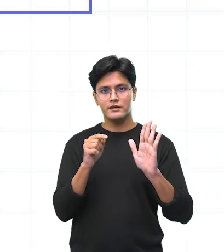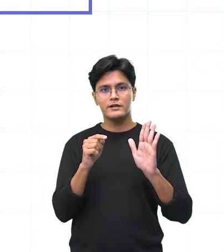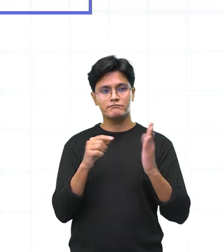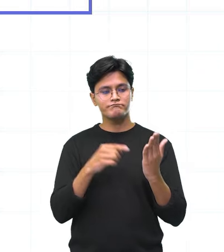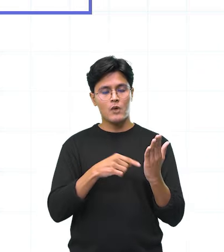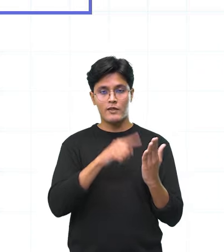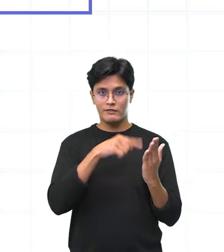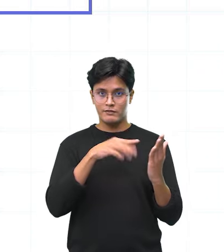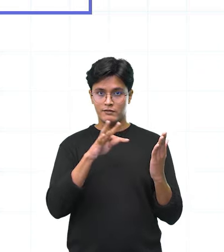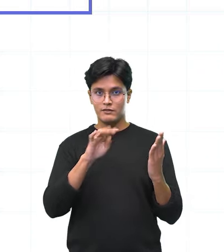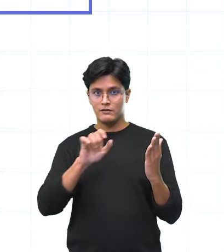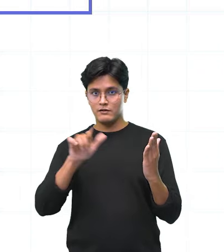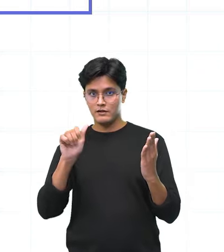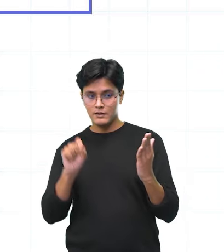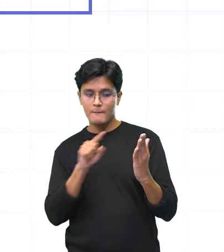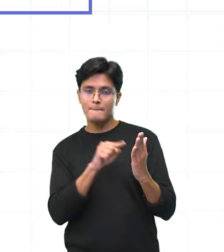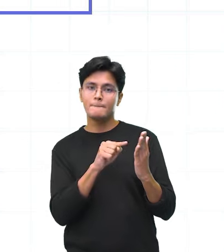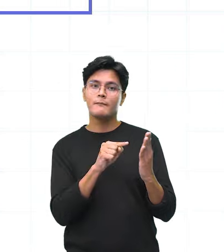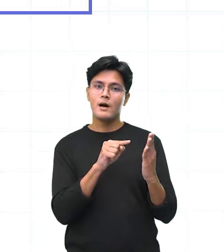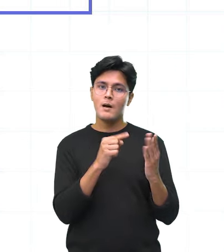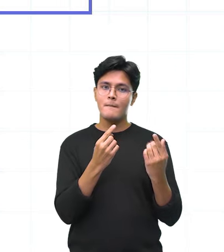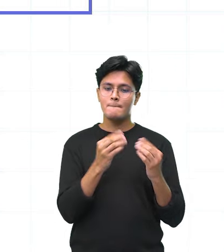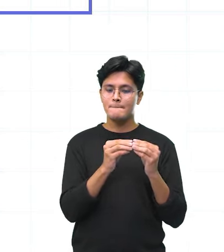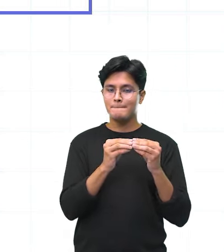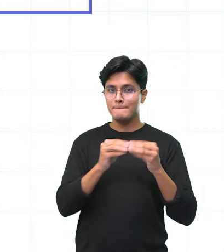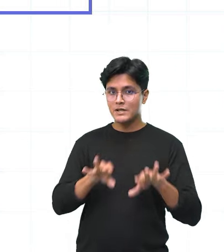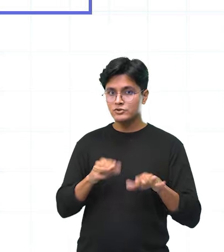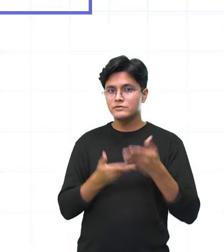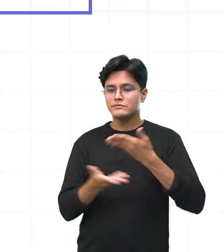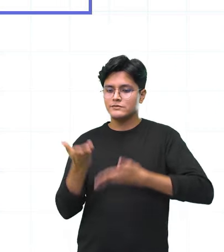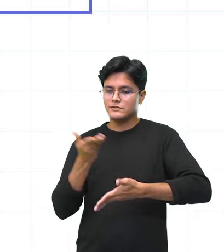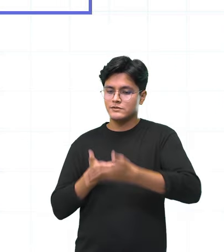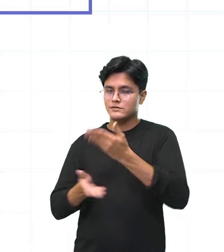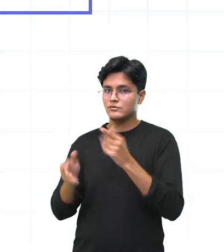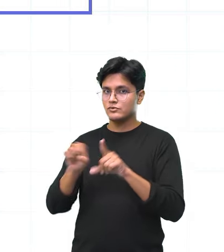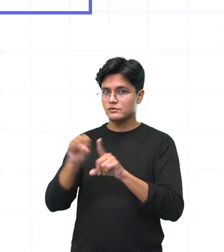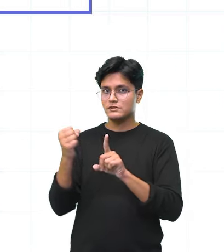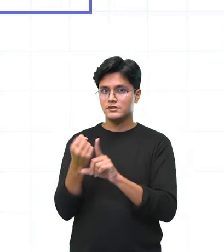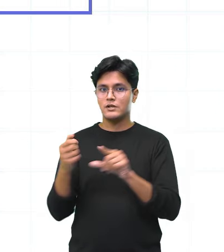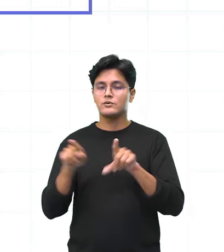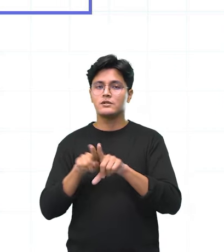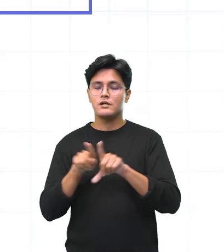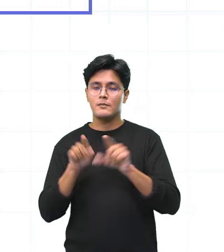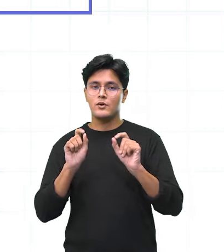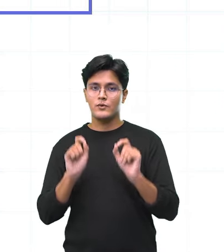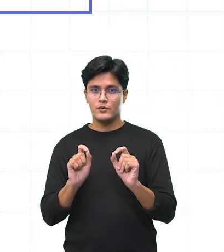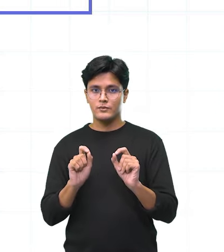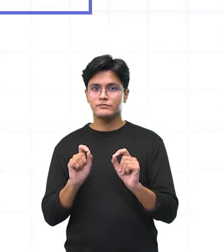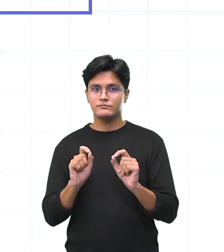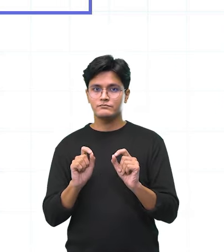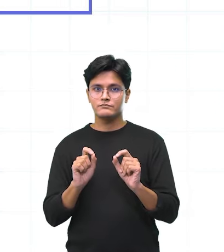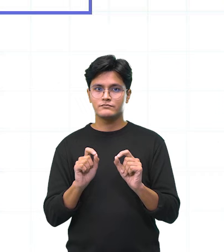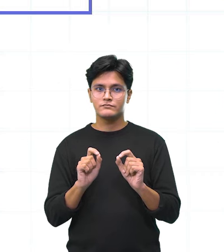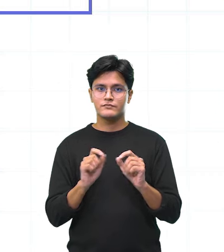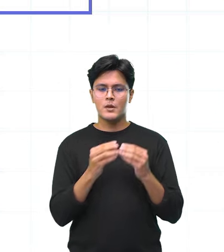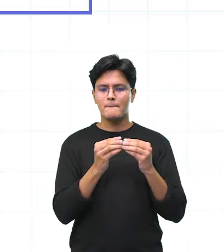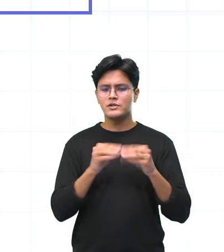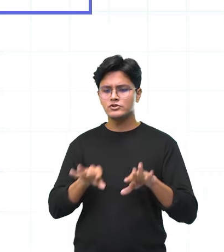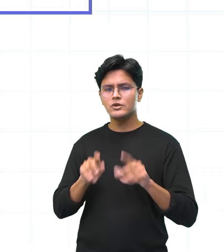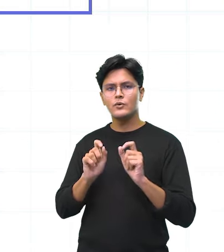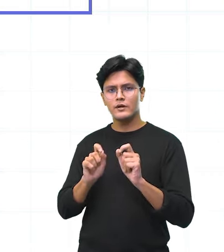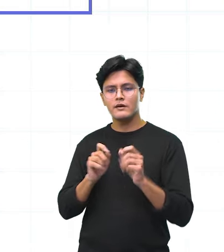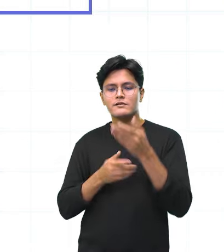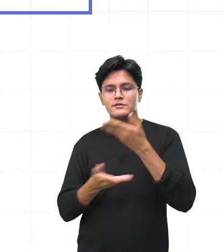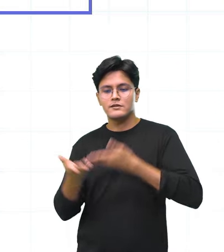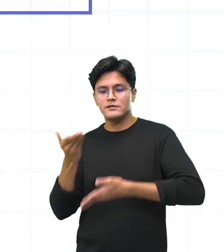afetam a interação social, além de afetar... Ah não, as telas afetam a interação social.